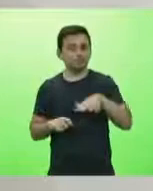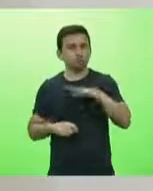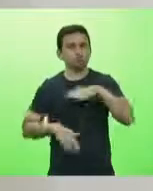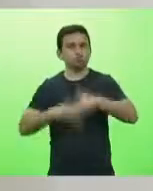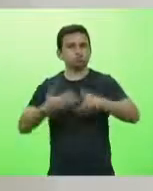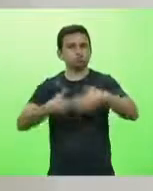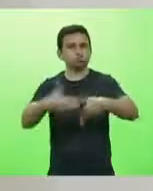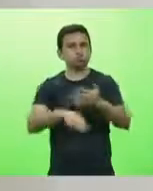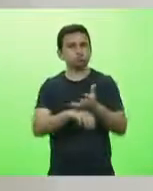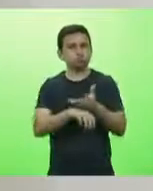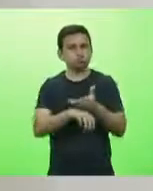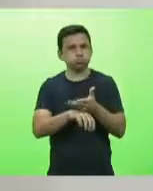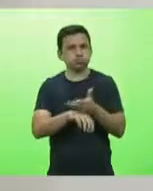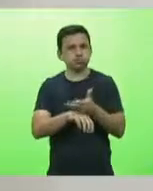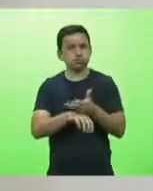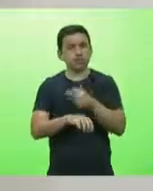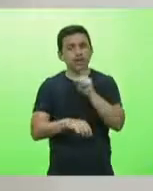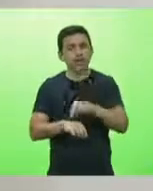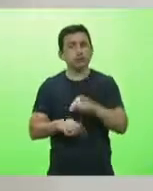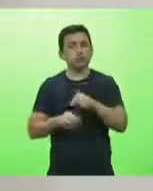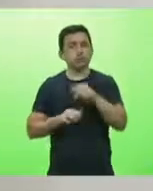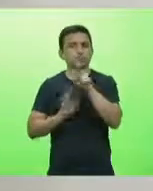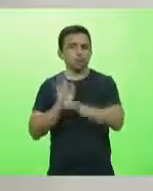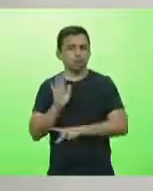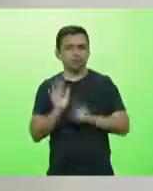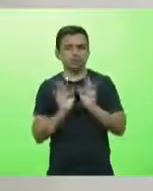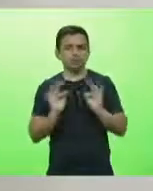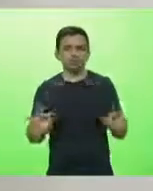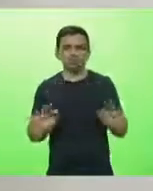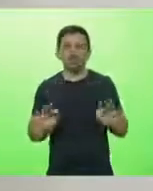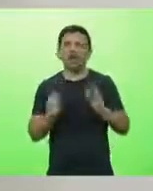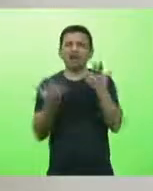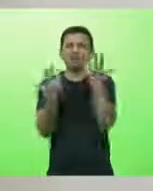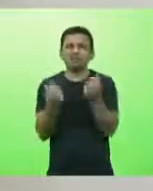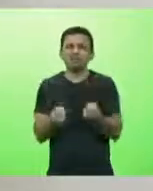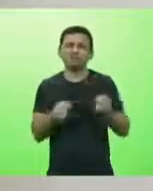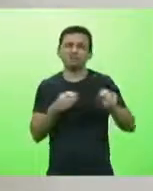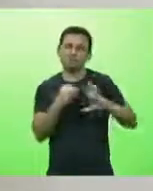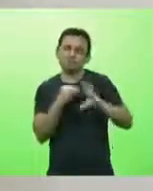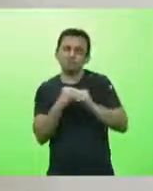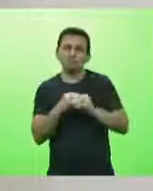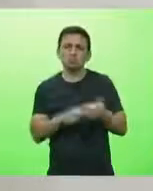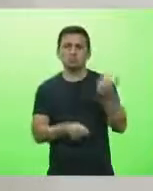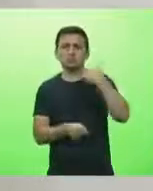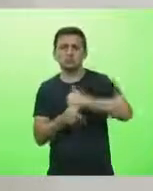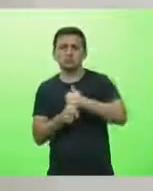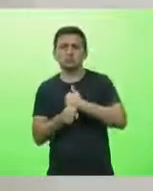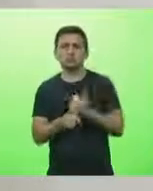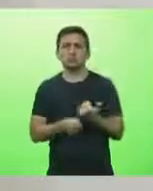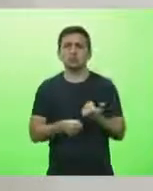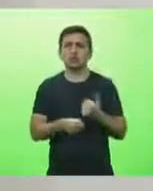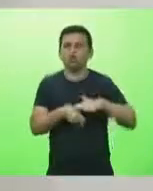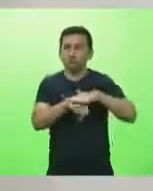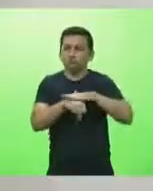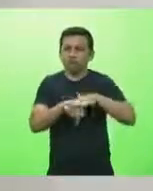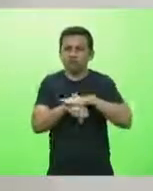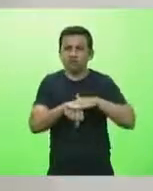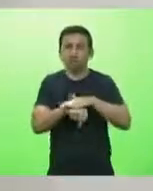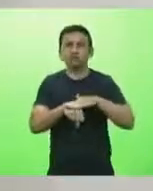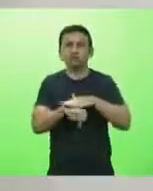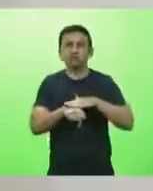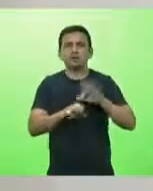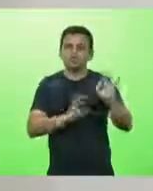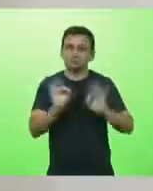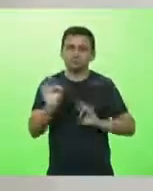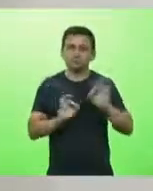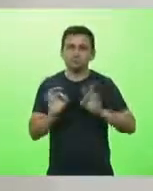celeridade. É um projeto muito simples, nós aceitamos emendas, emendas substitutivas, vamos conversar, ajustar o projeto. É